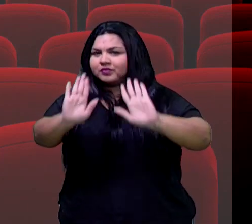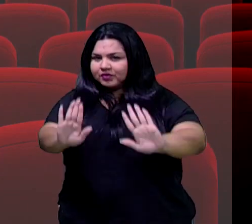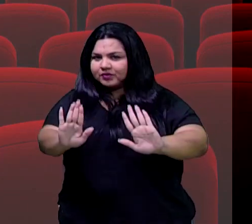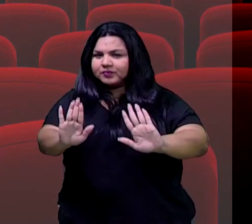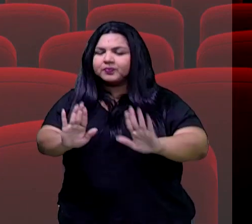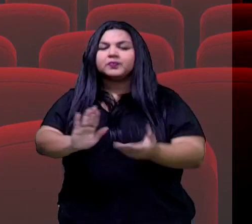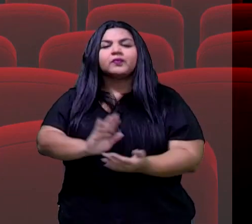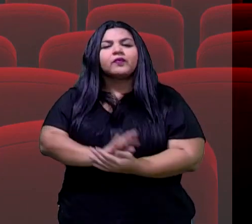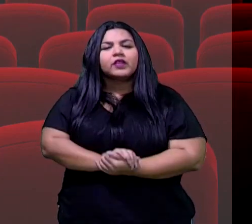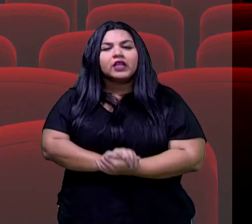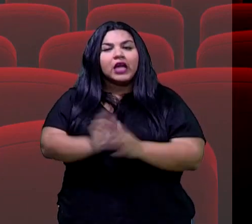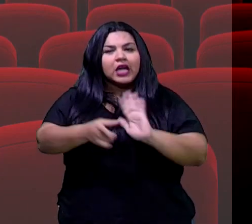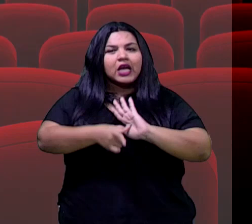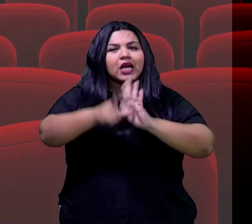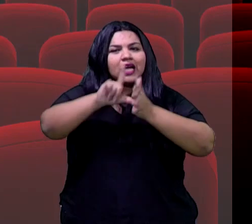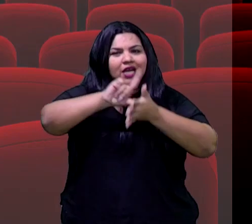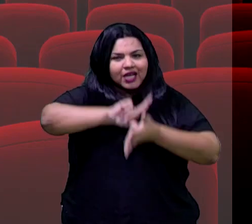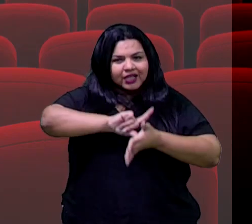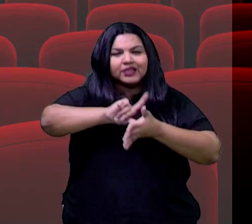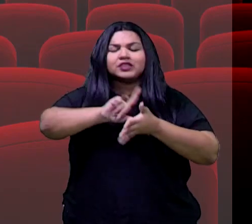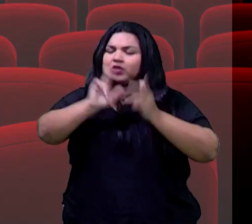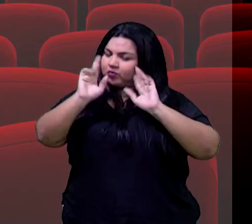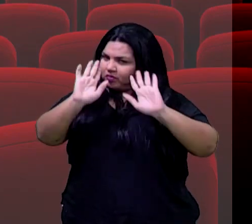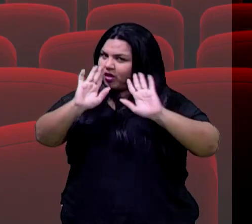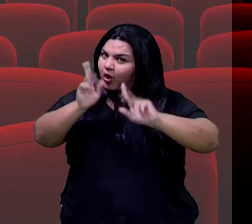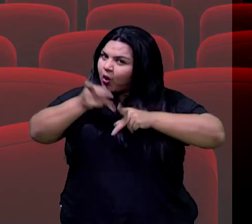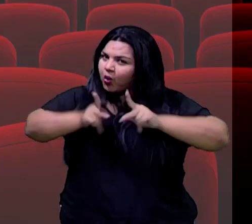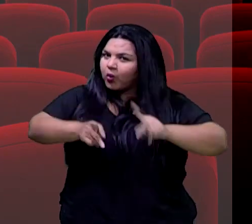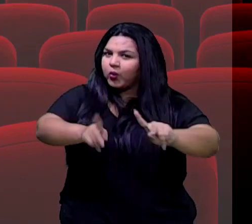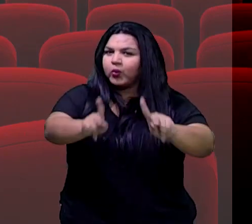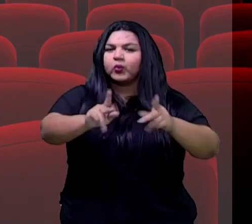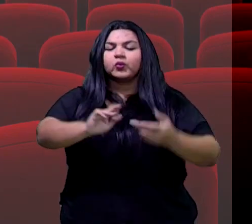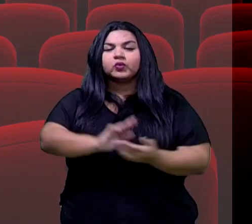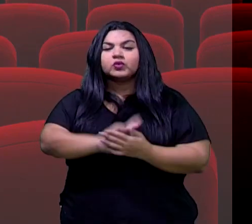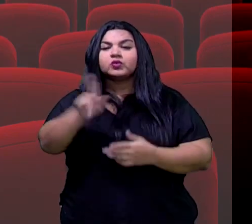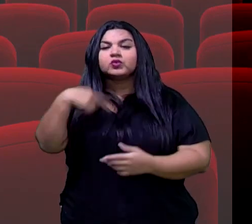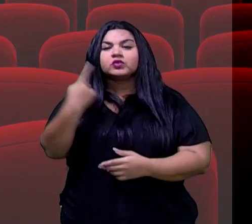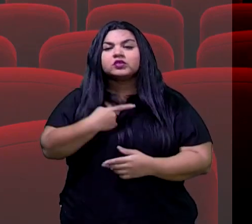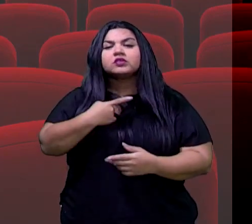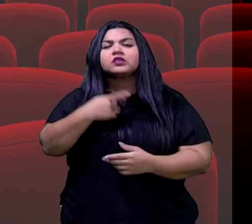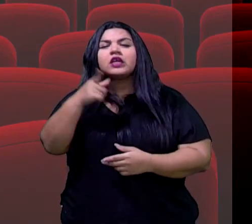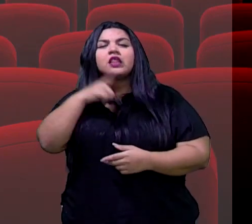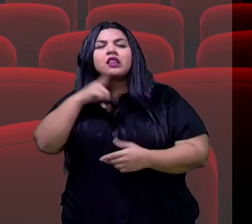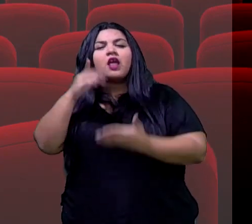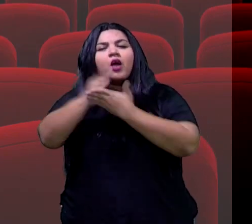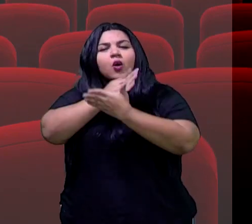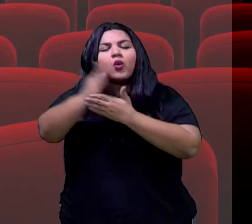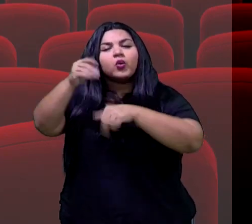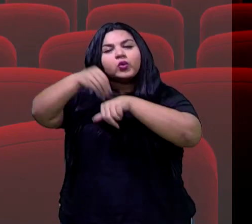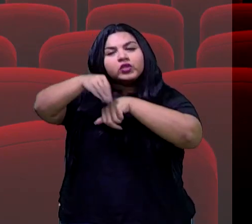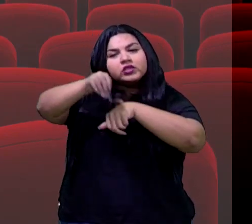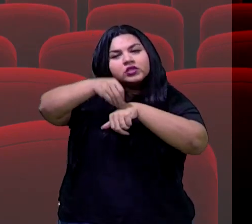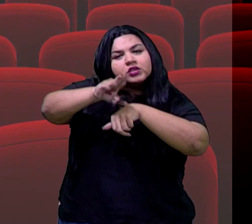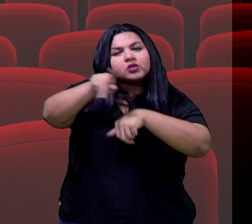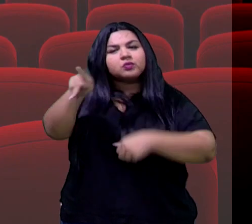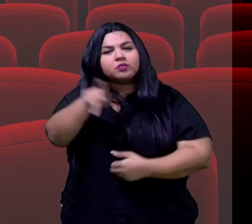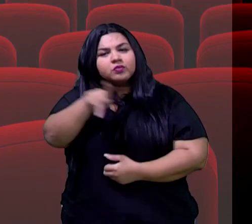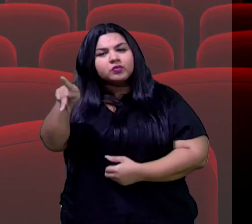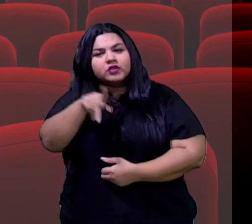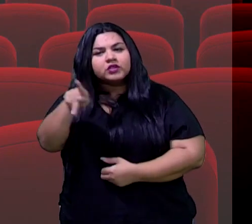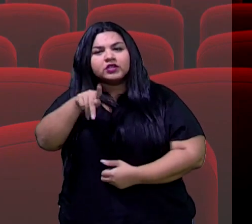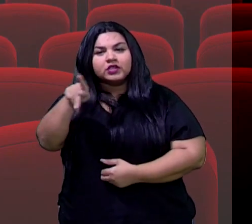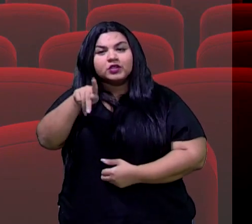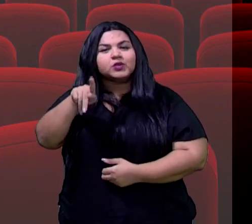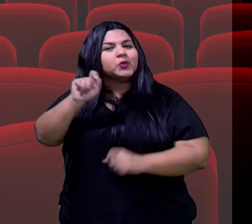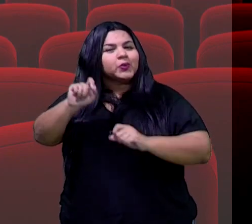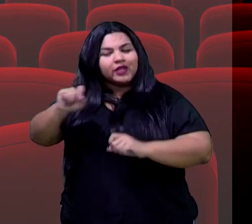gente falar, dar continuidade um pouquinho às nossas aulas, a gente tem alguns recadinhos de professores da área de